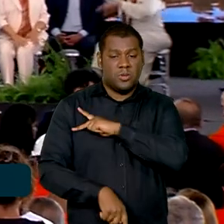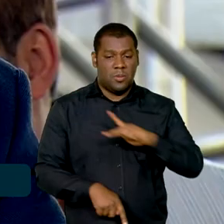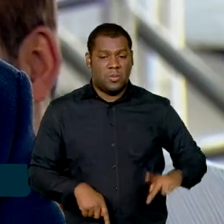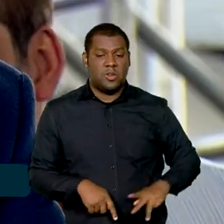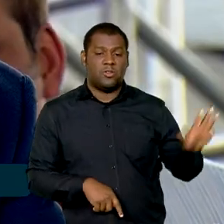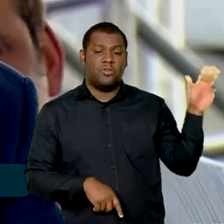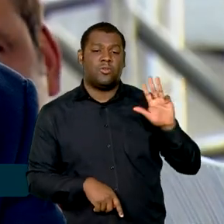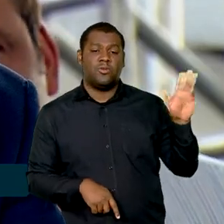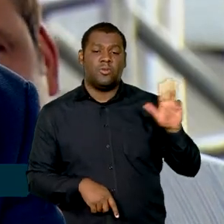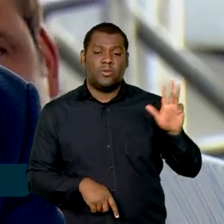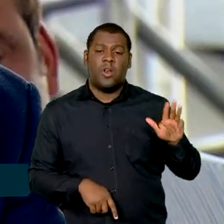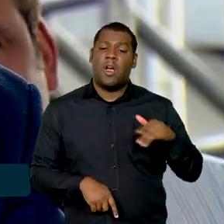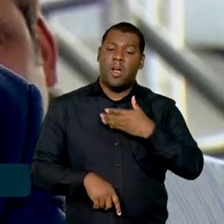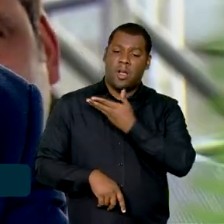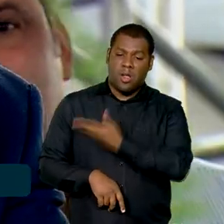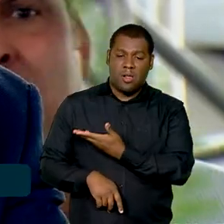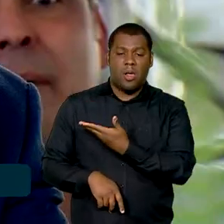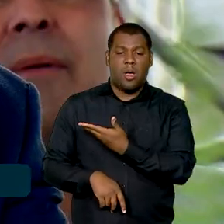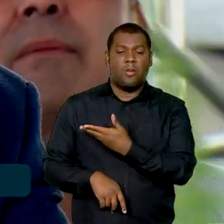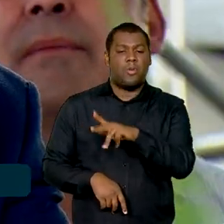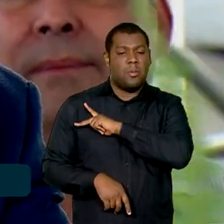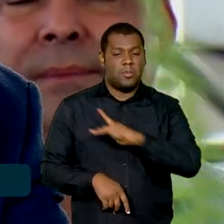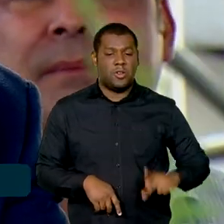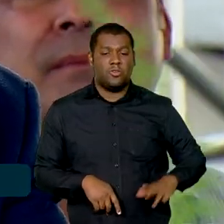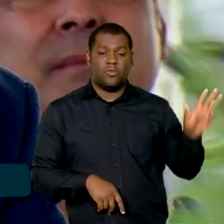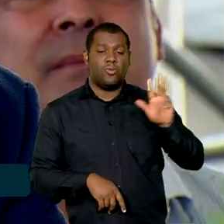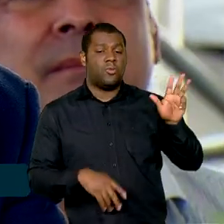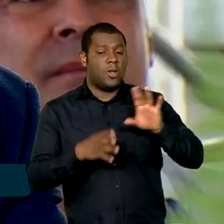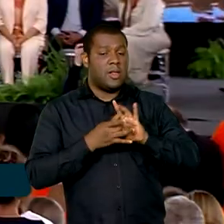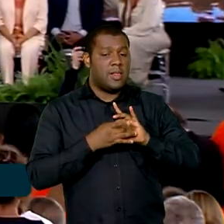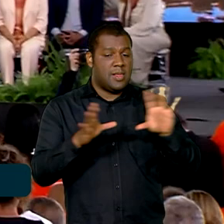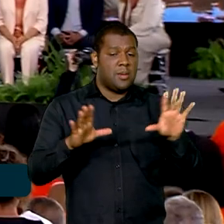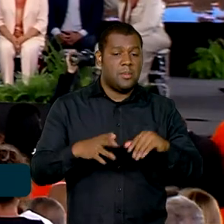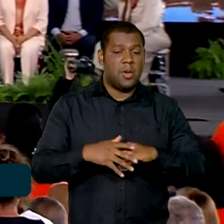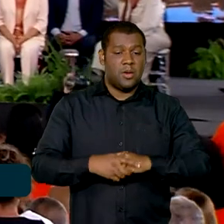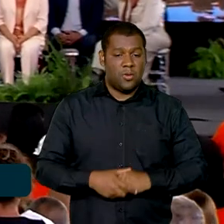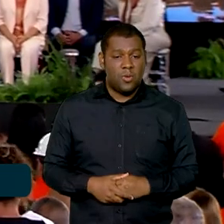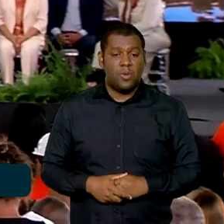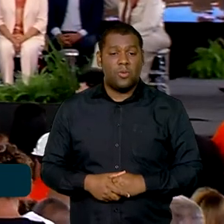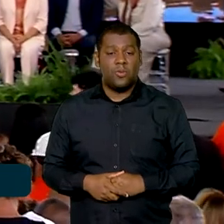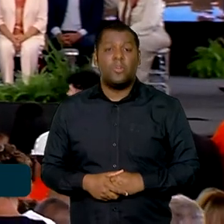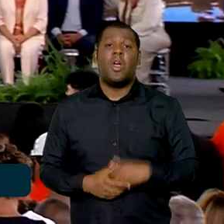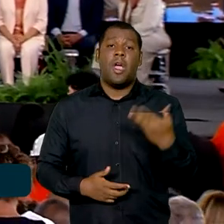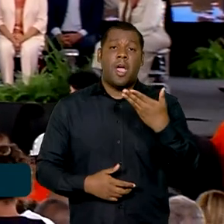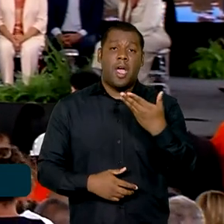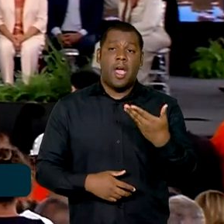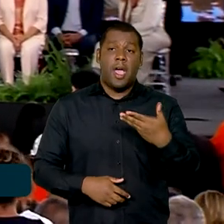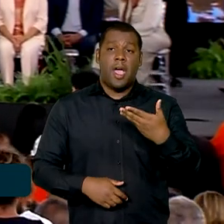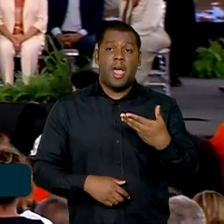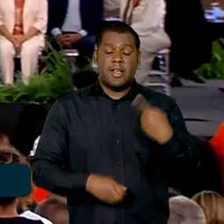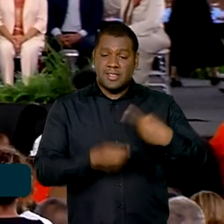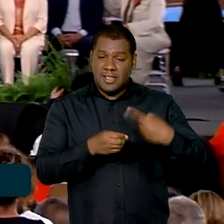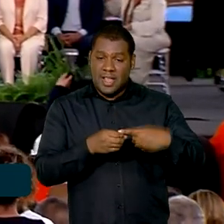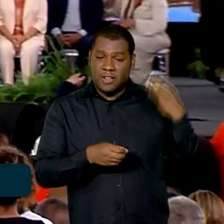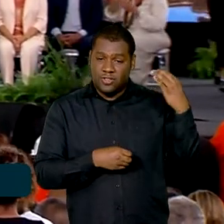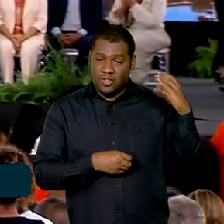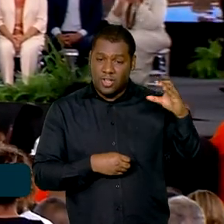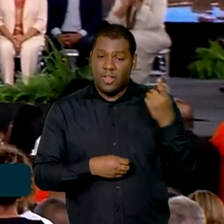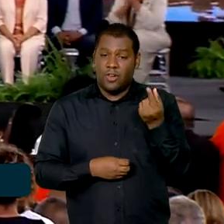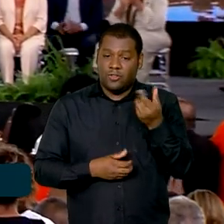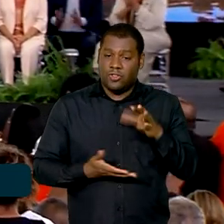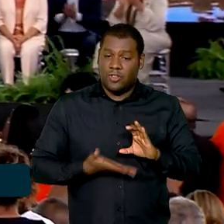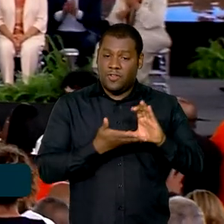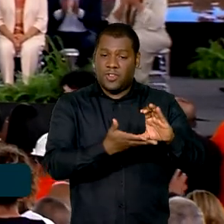ele nos autorizou a poder aportar 60 milhões de reais para que a gente possa